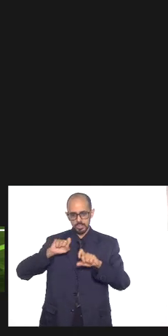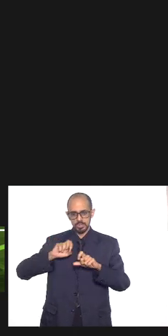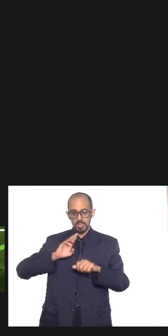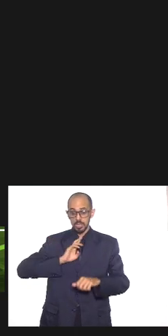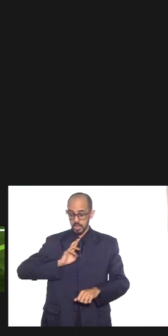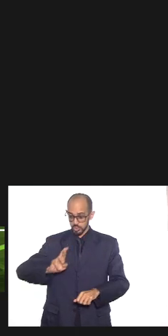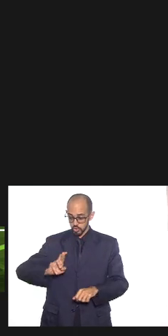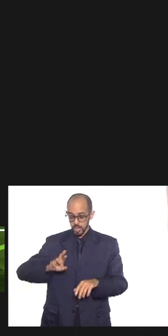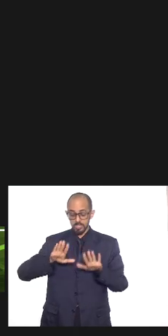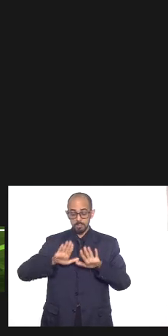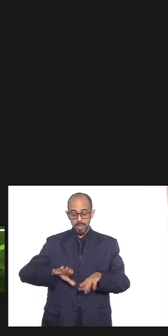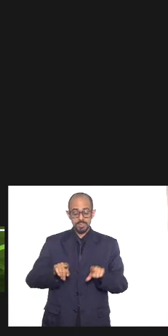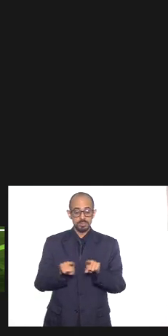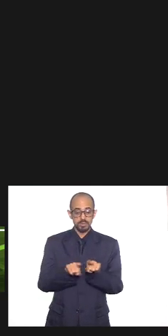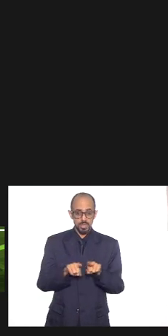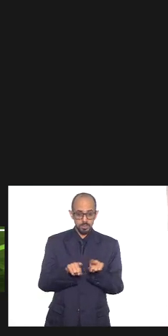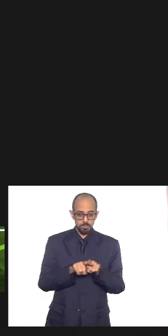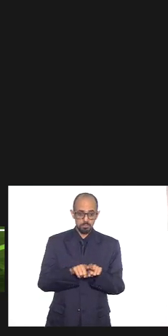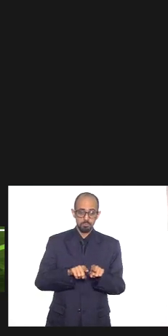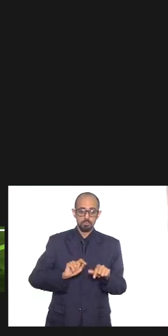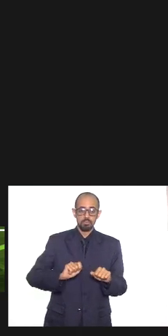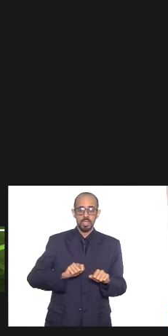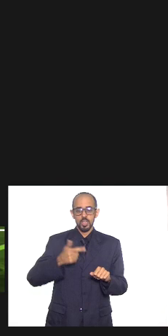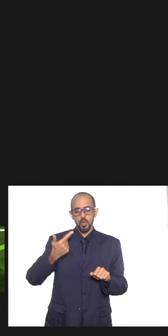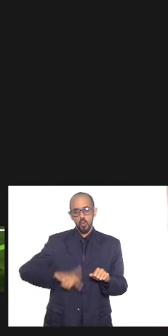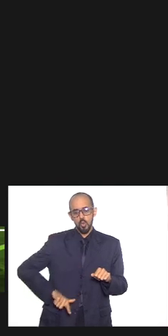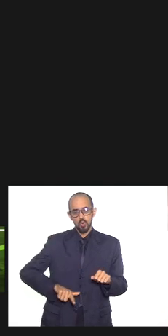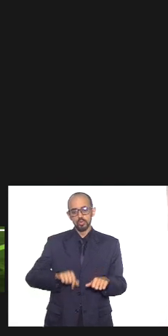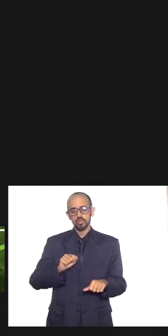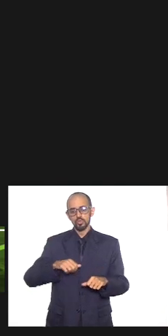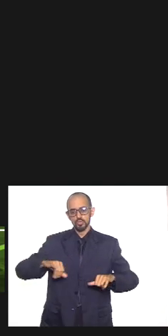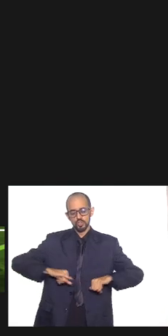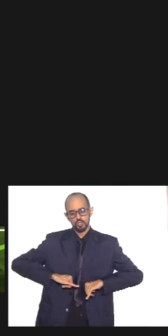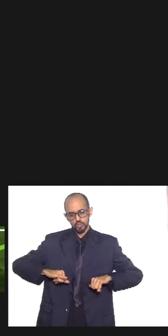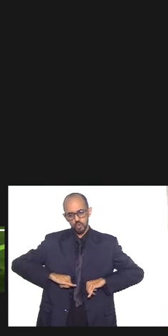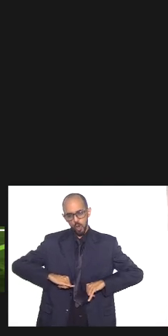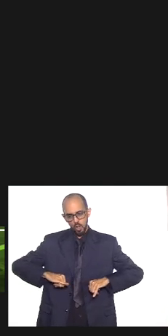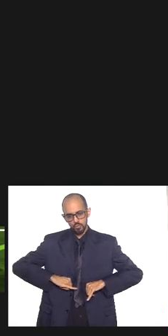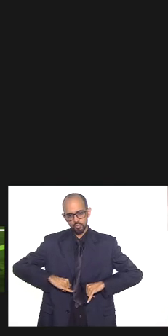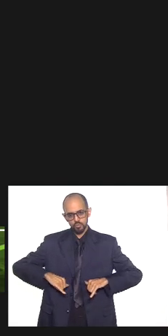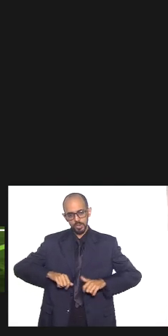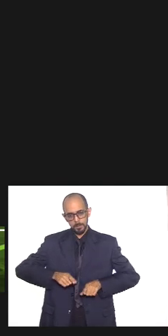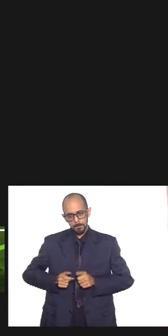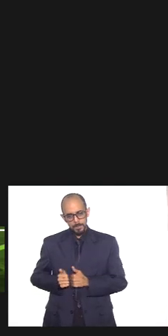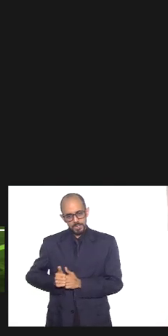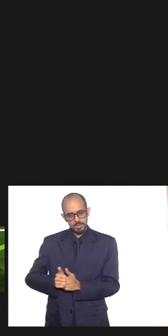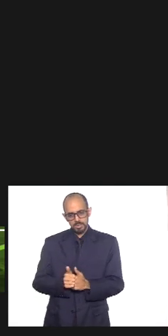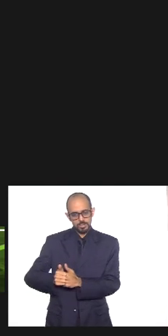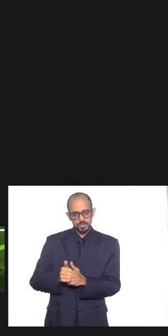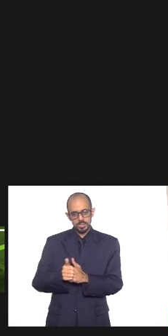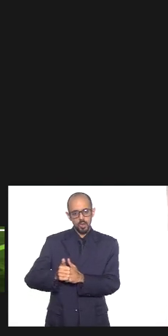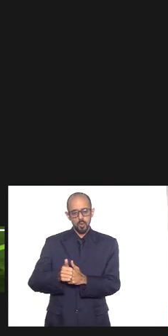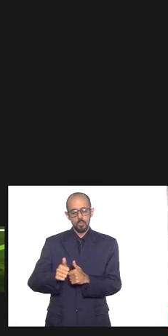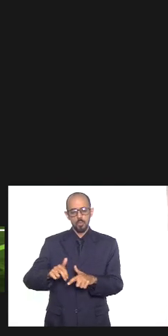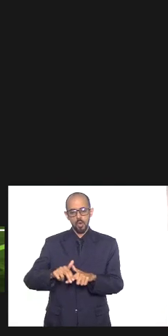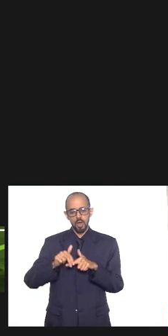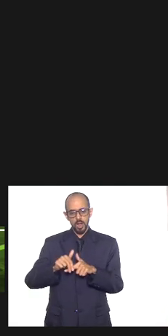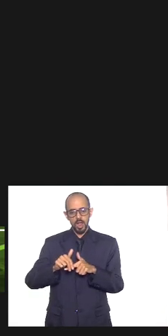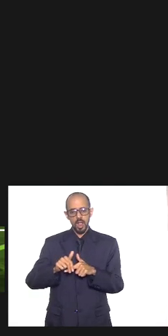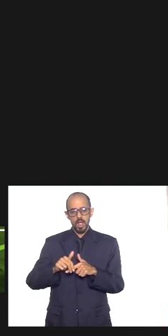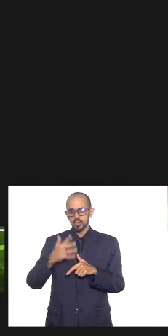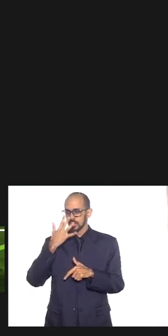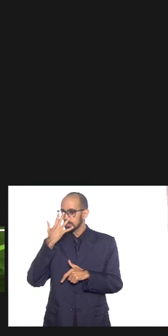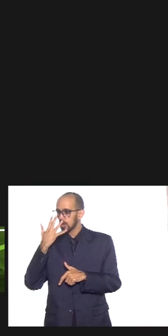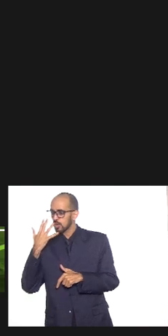religiosos mas também contra aqueles que sofrem perseguições por orientação sexual ou racial